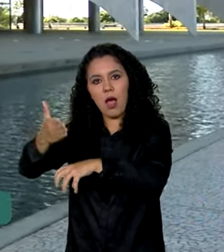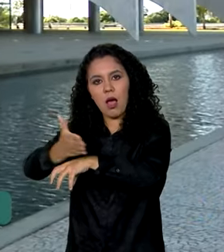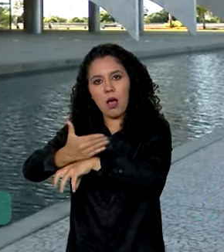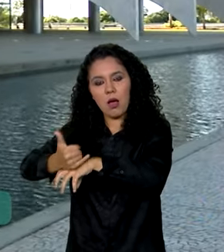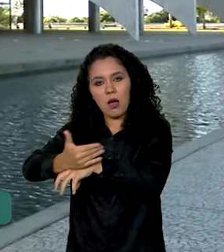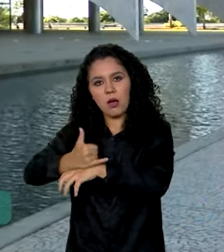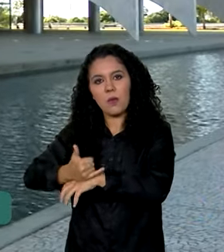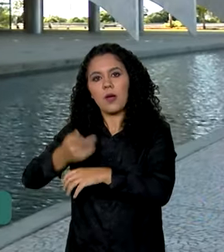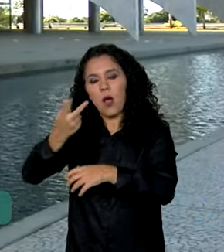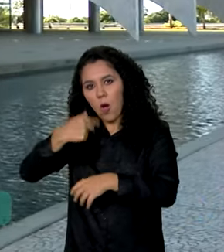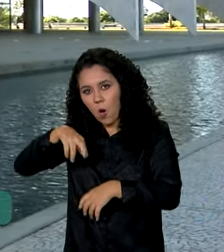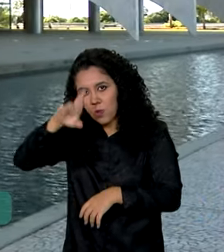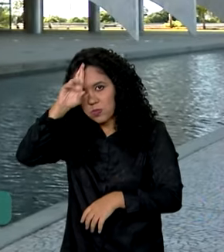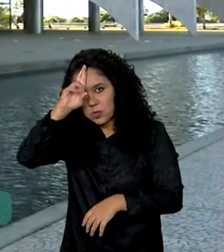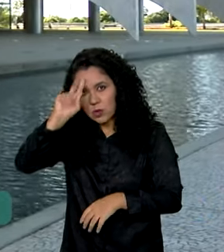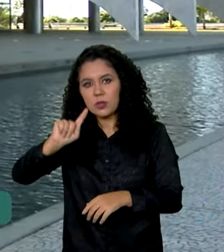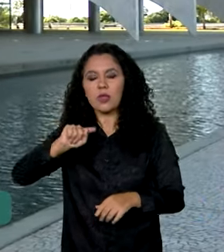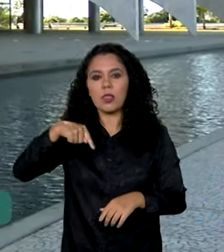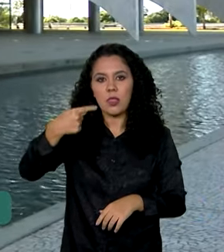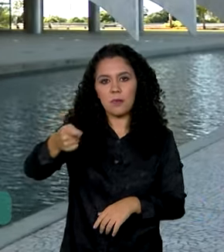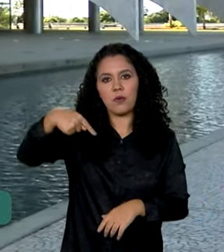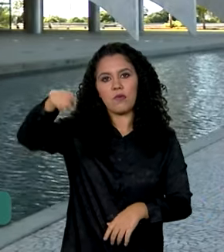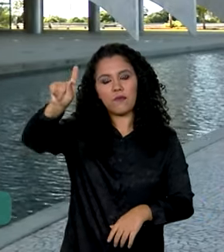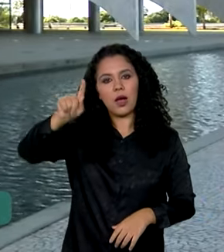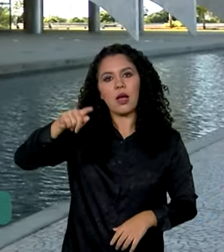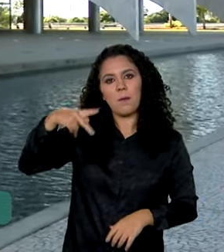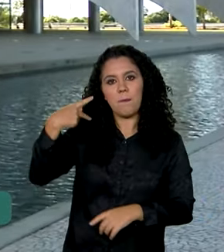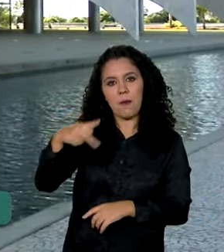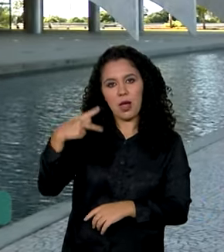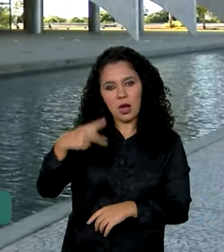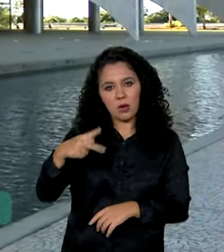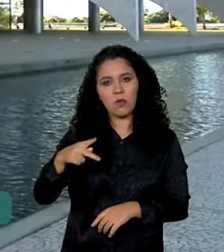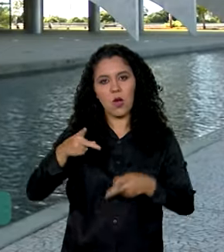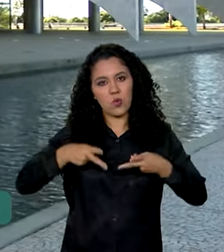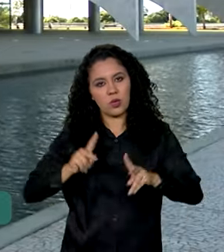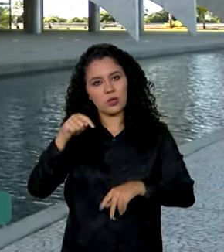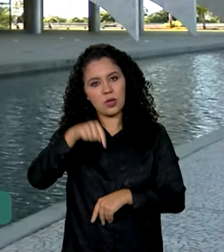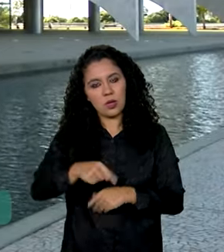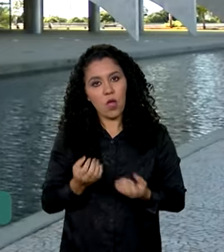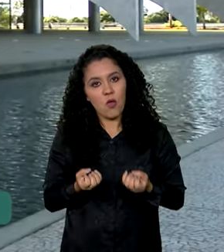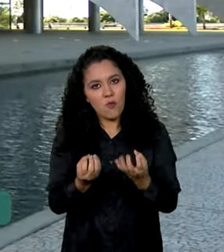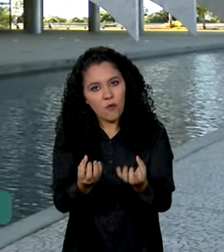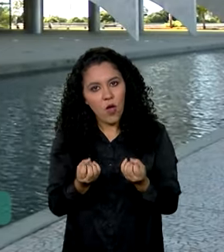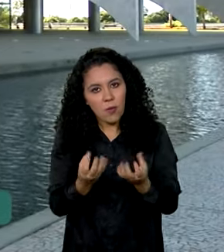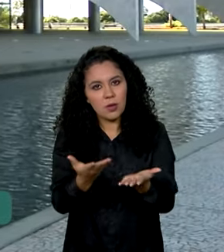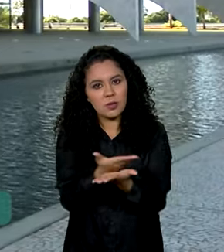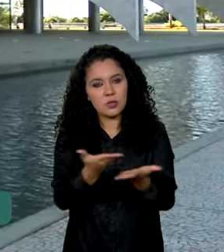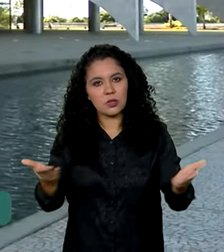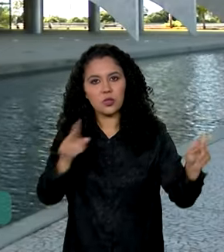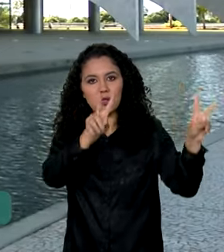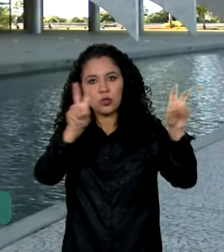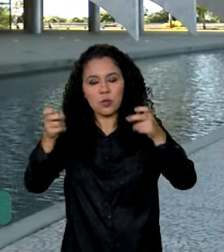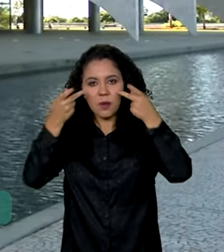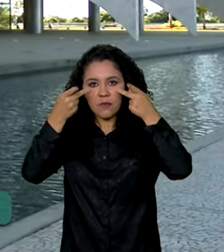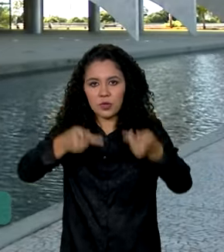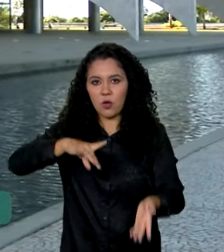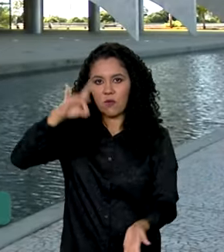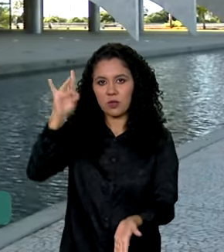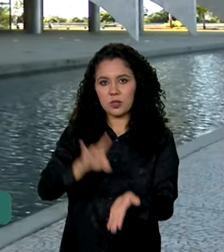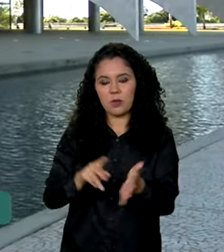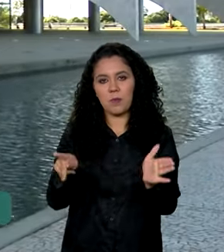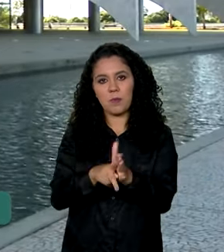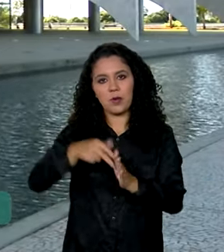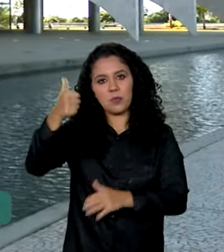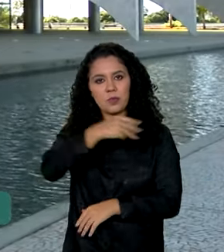Fumio Kishida segue para o Paraguai. E eu sigo aqui do Palácio do Planalto, sempre trazendo novas informações sobre essa visita oficial do